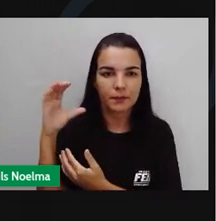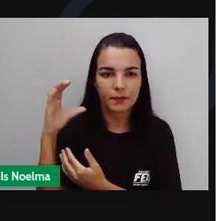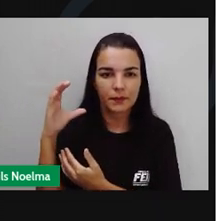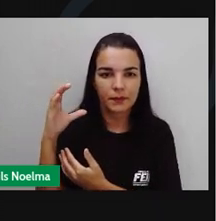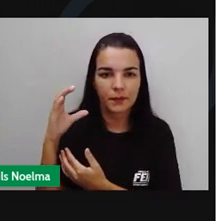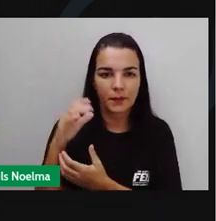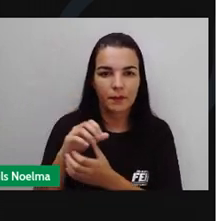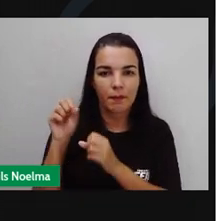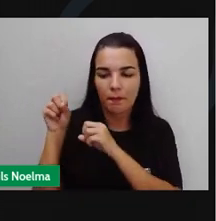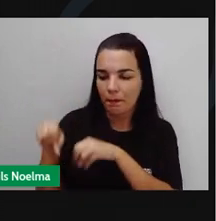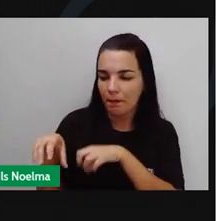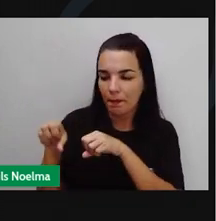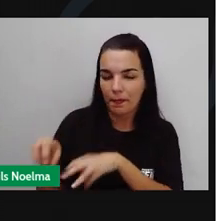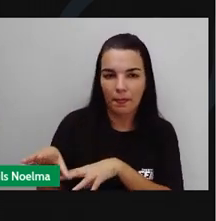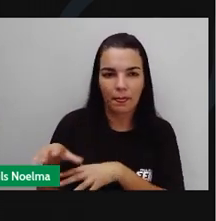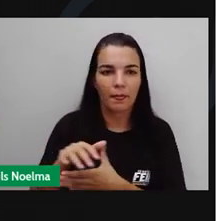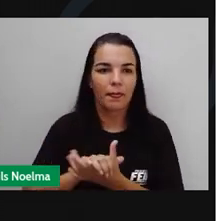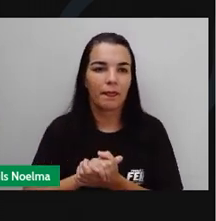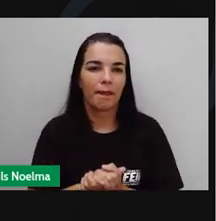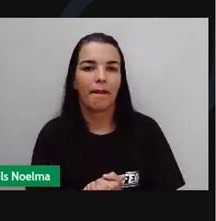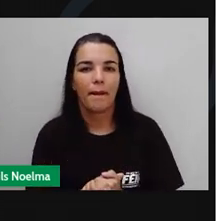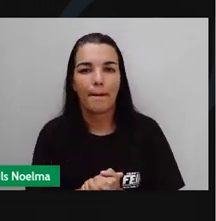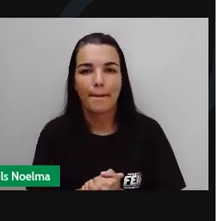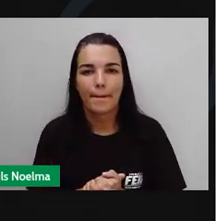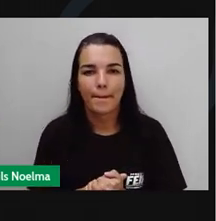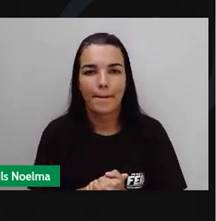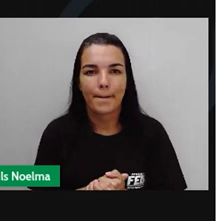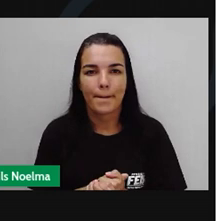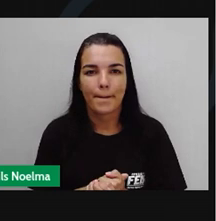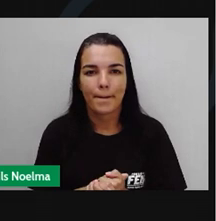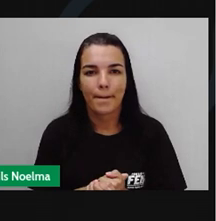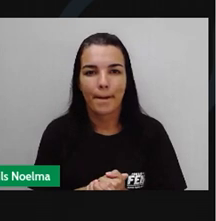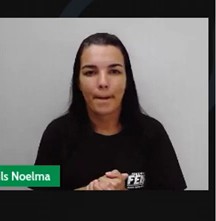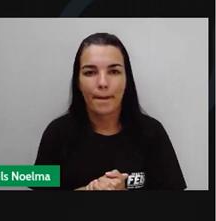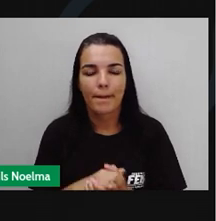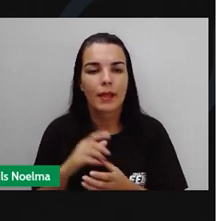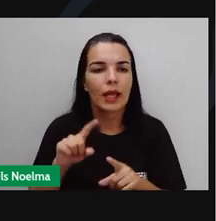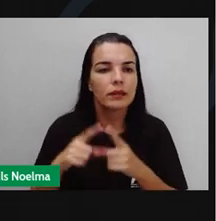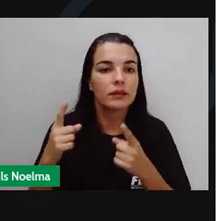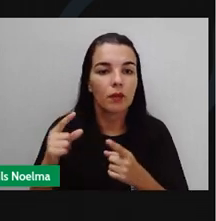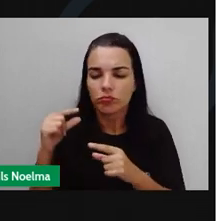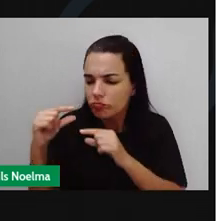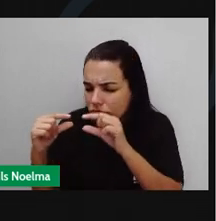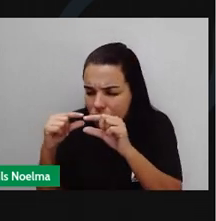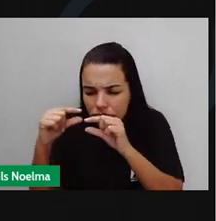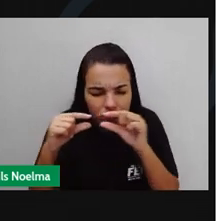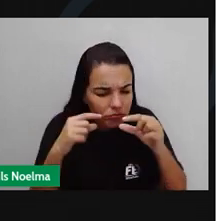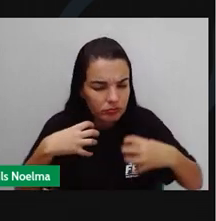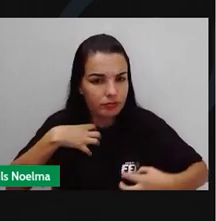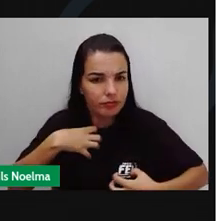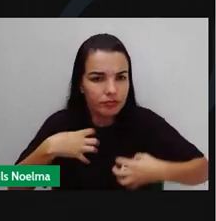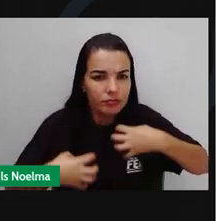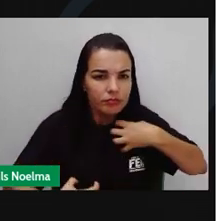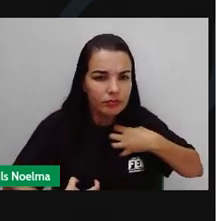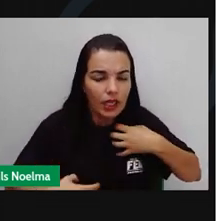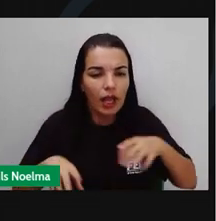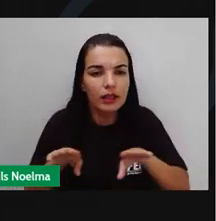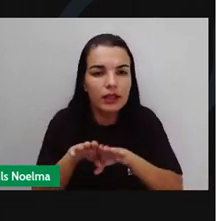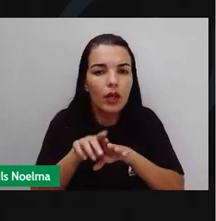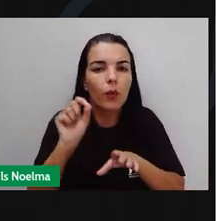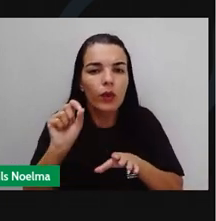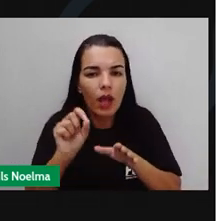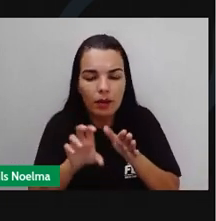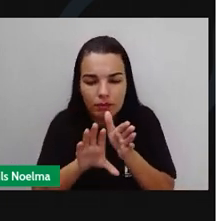Ensino Fundamental Anos Iniciais Os micro-organismos Parte 1 Bactérias e fungos